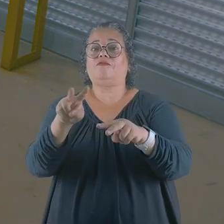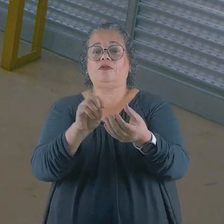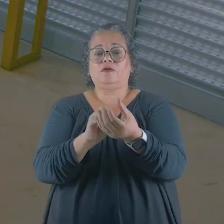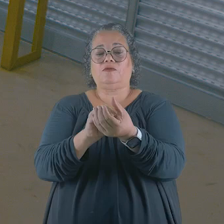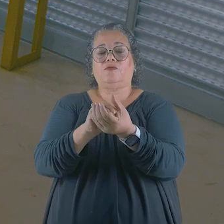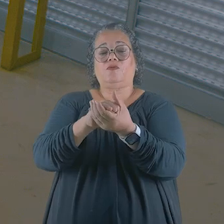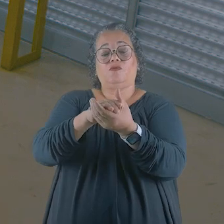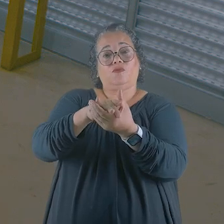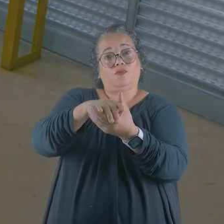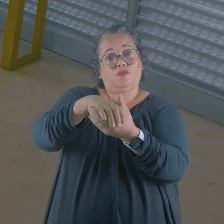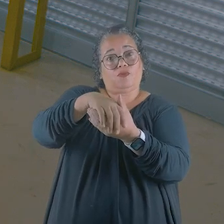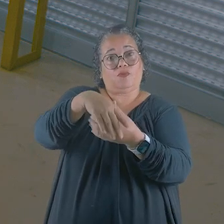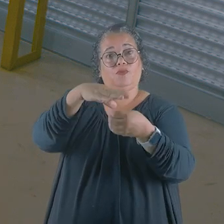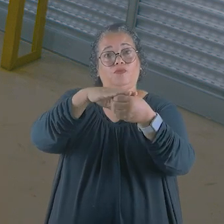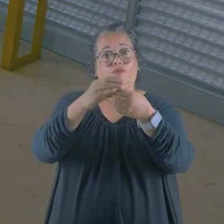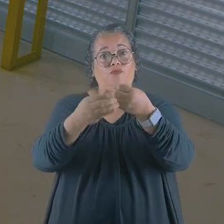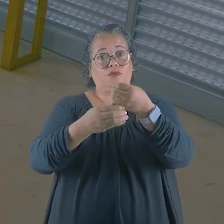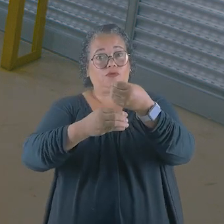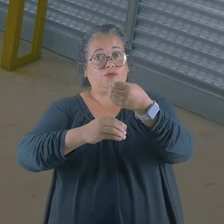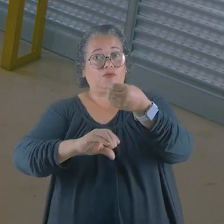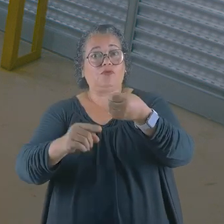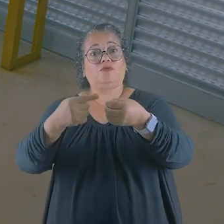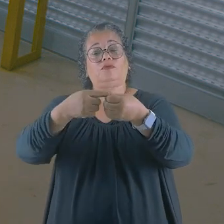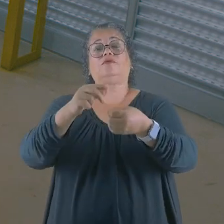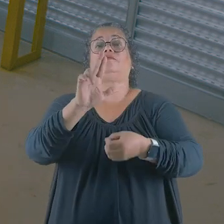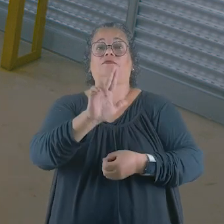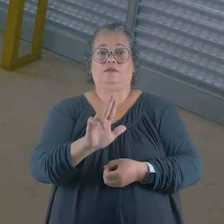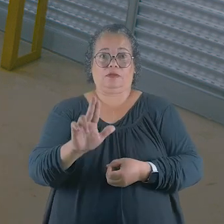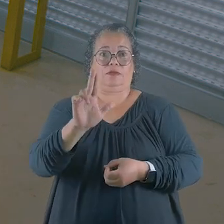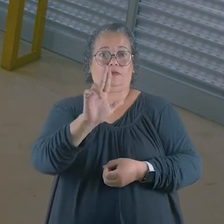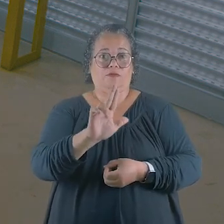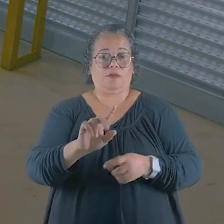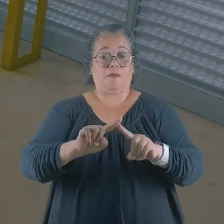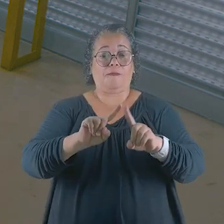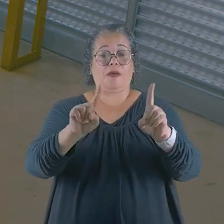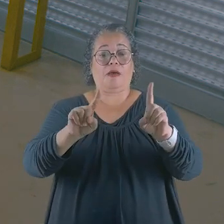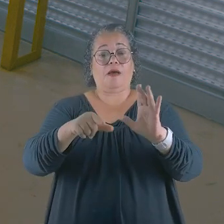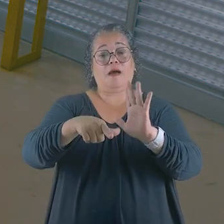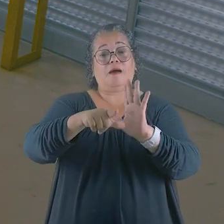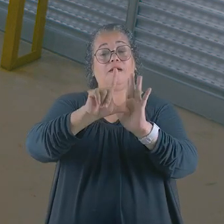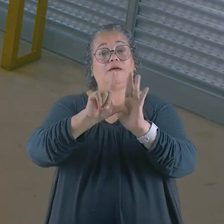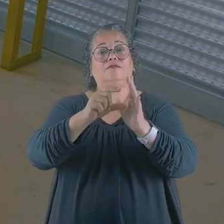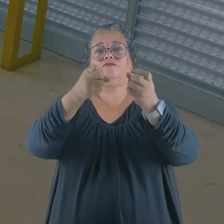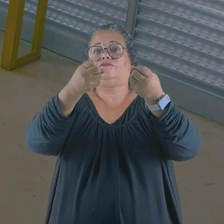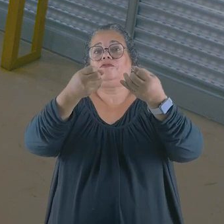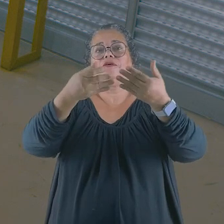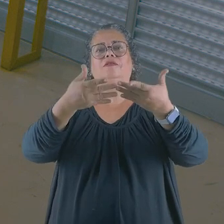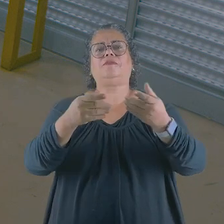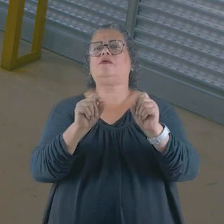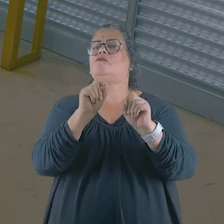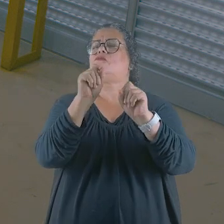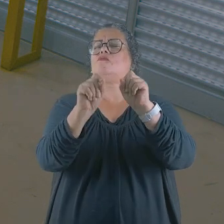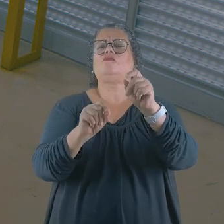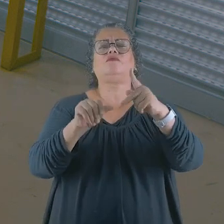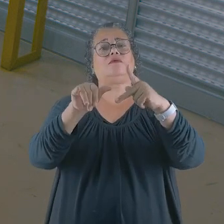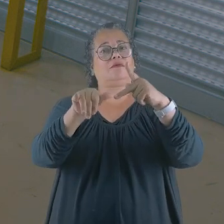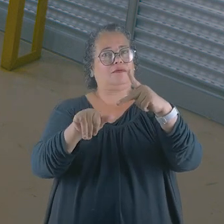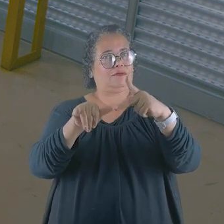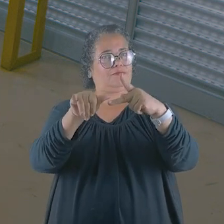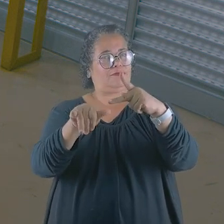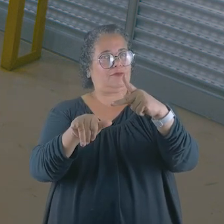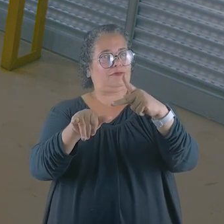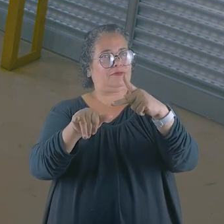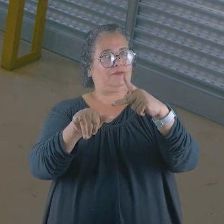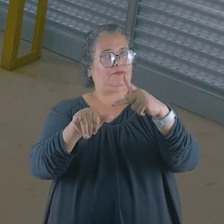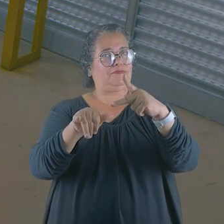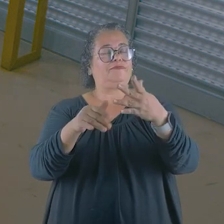o lodo de esgoto da cidade de Uberlândia. É importante que, antes de começarmos o nosso tour, nós possamos definir o que é o